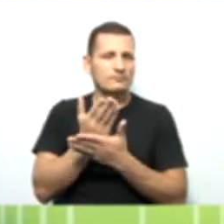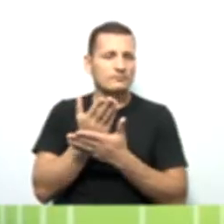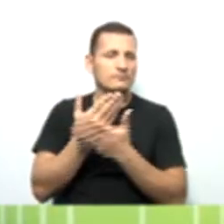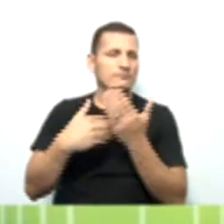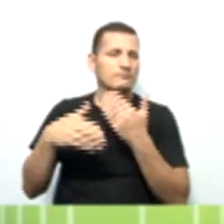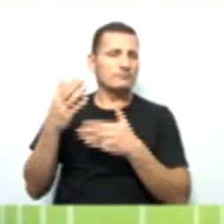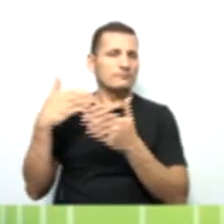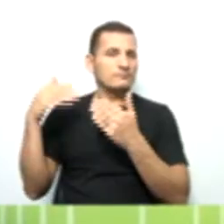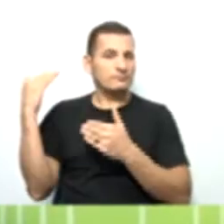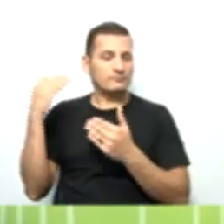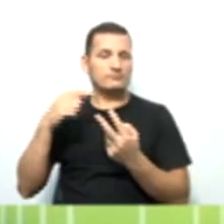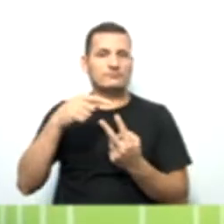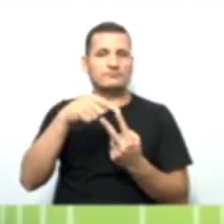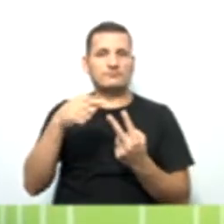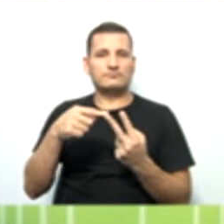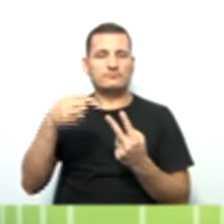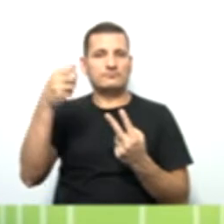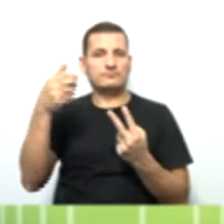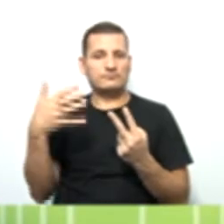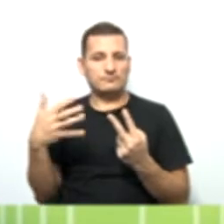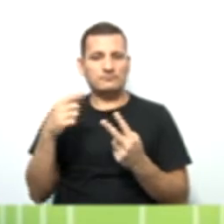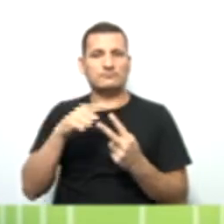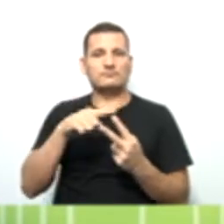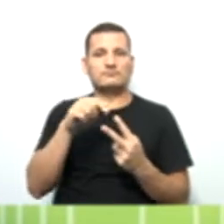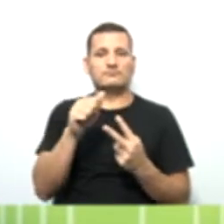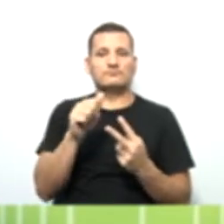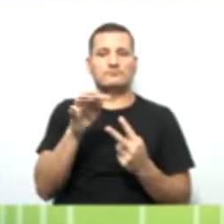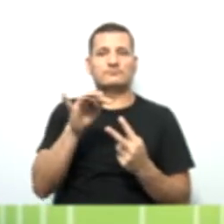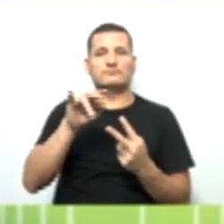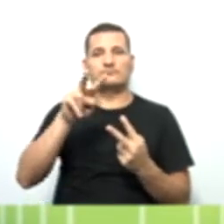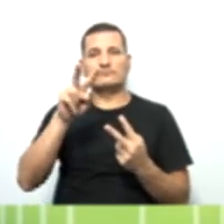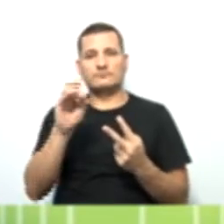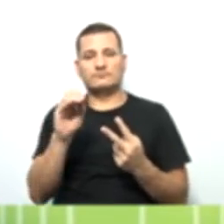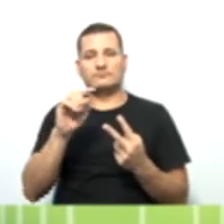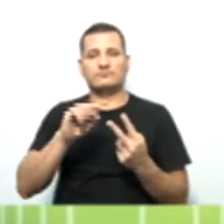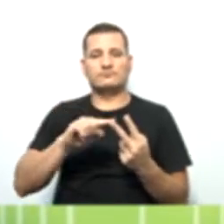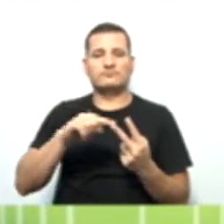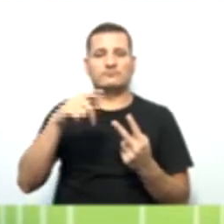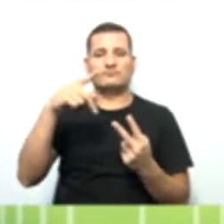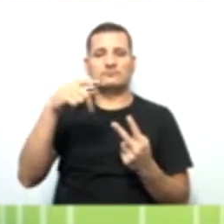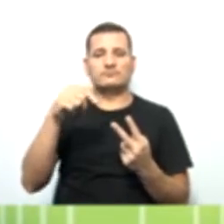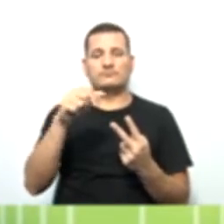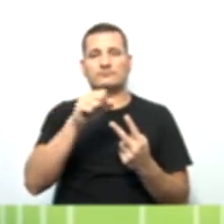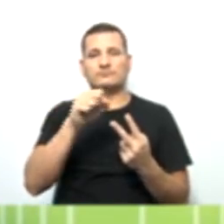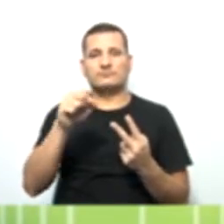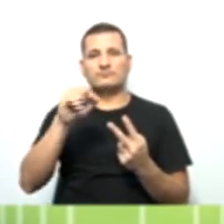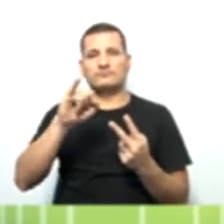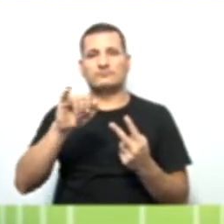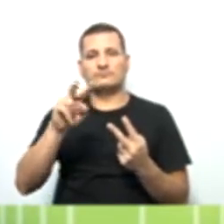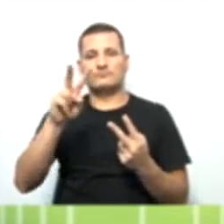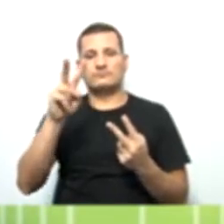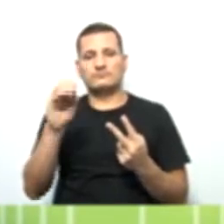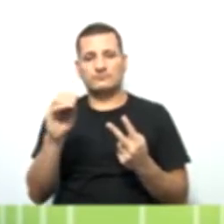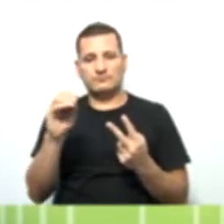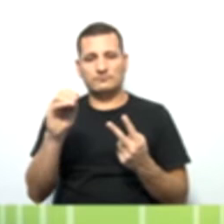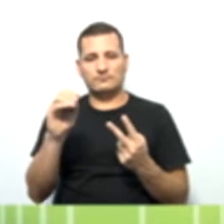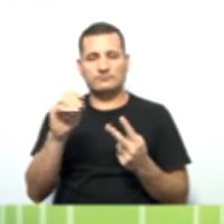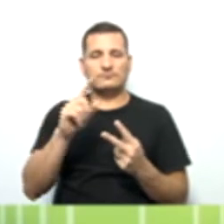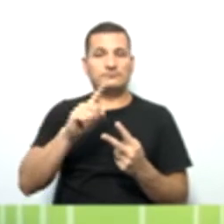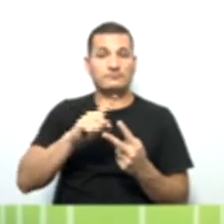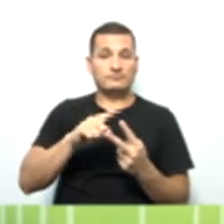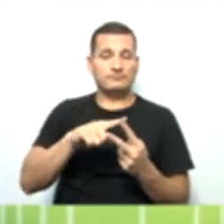sobre esses dois, duas contas, né? Contas do ativo e contas do passivo, né? A conta do